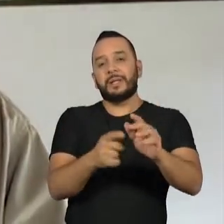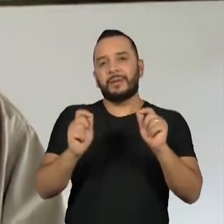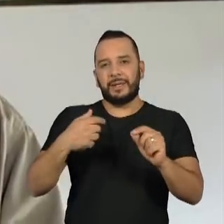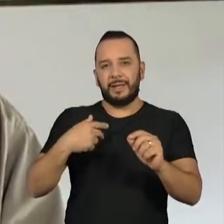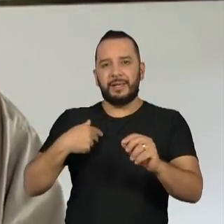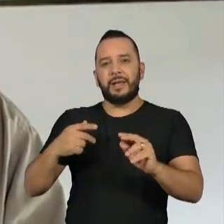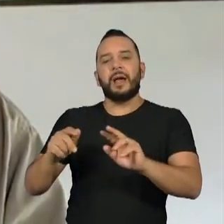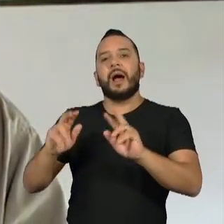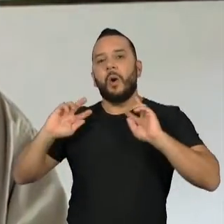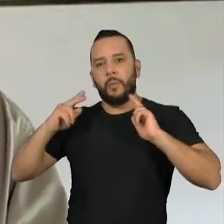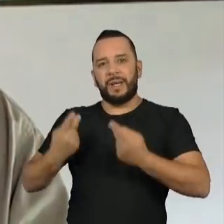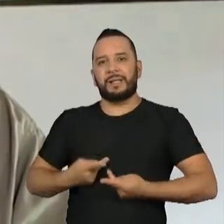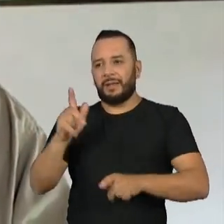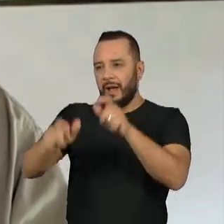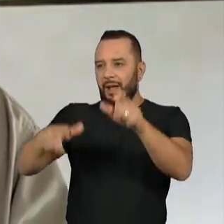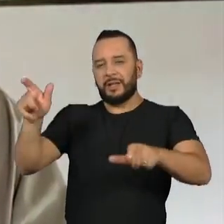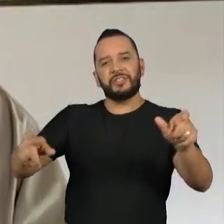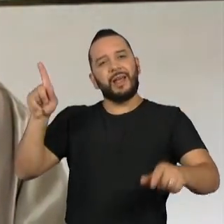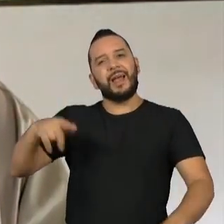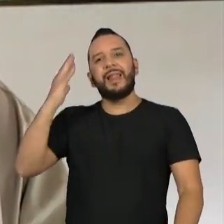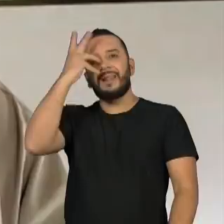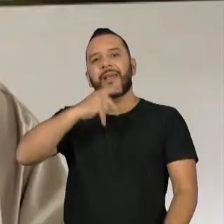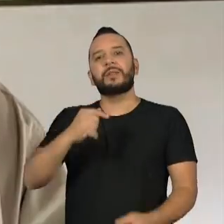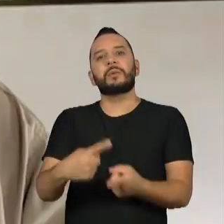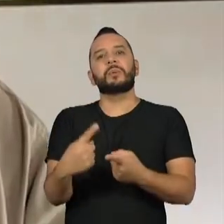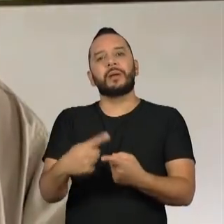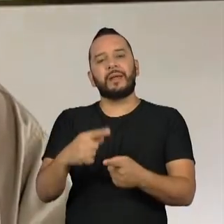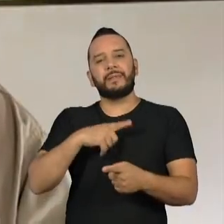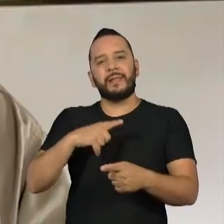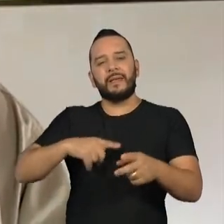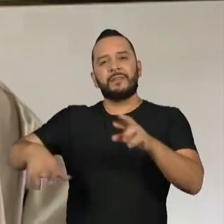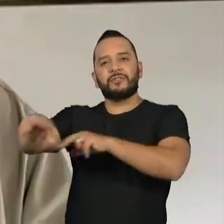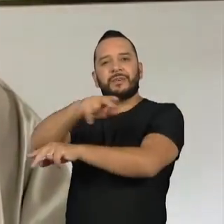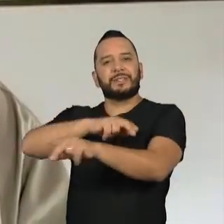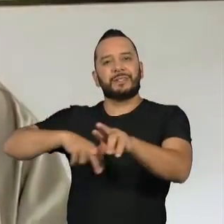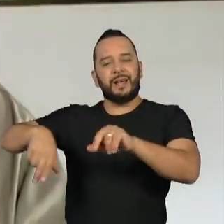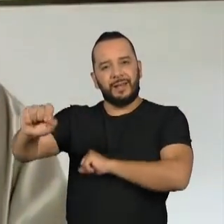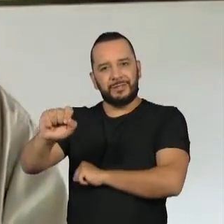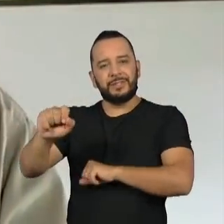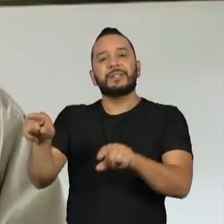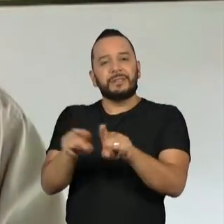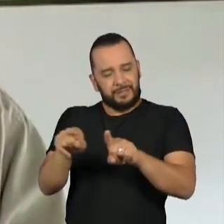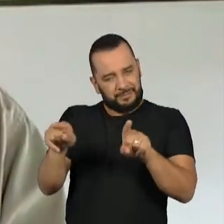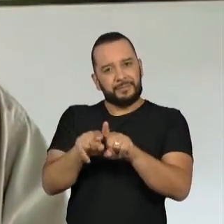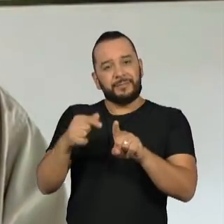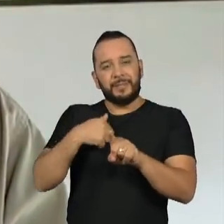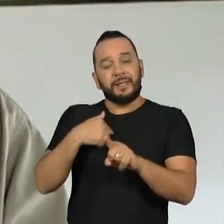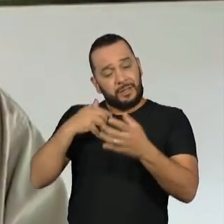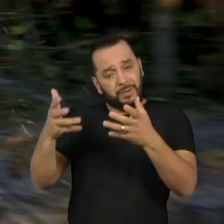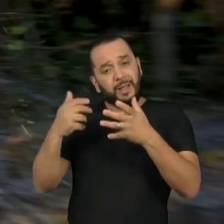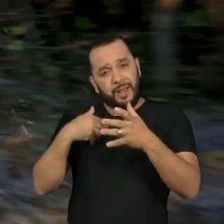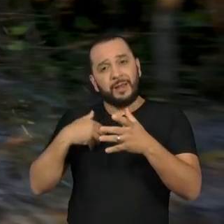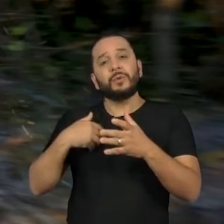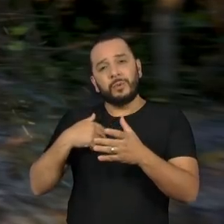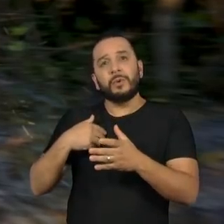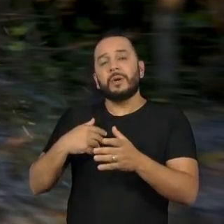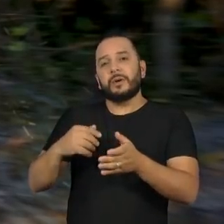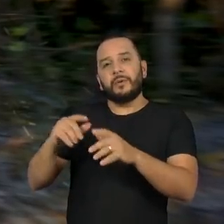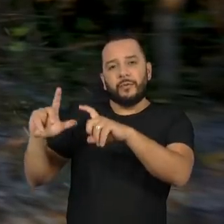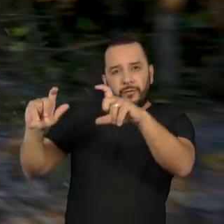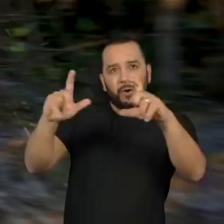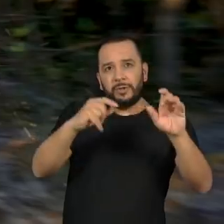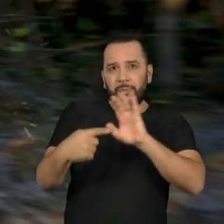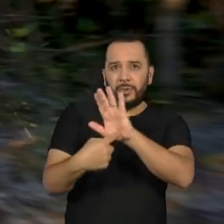está na diversidade e deixar para a posteridade um documento do registro daquilo que eu vi no meu tempo. A